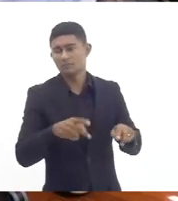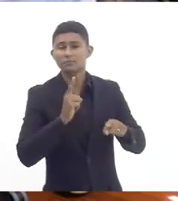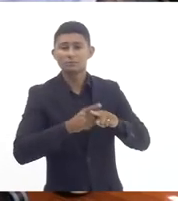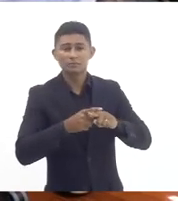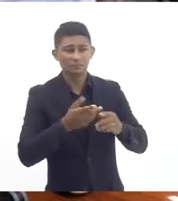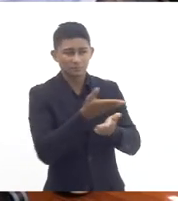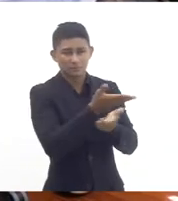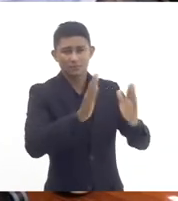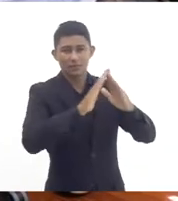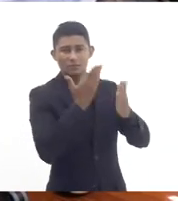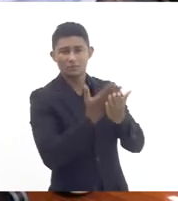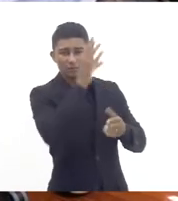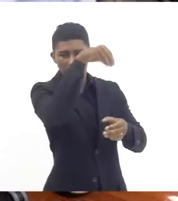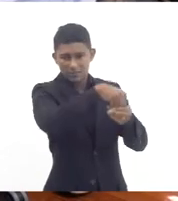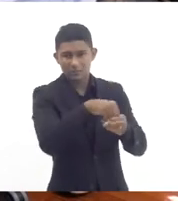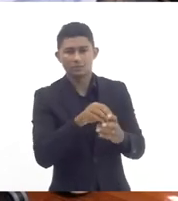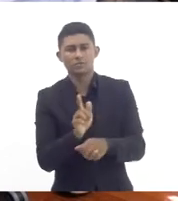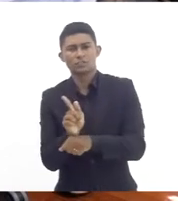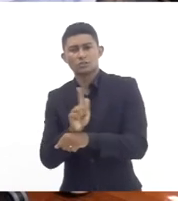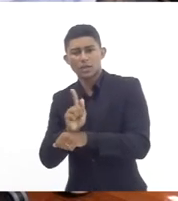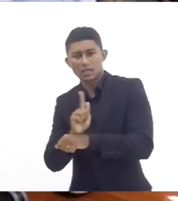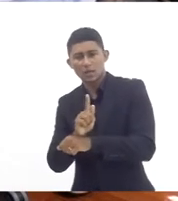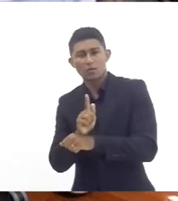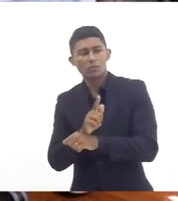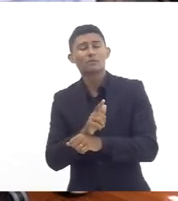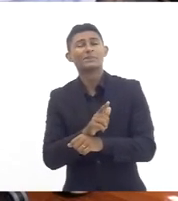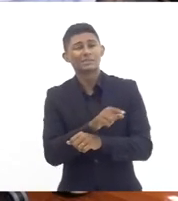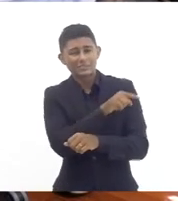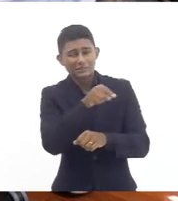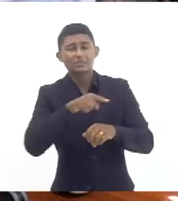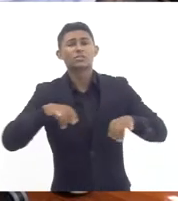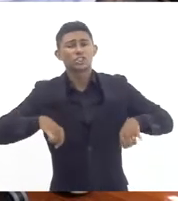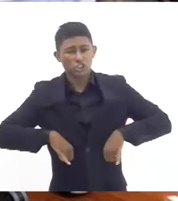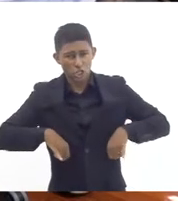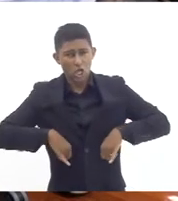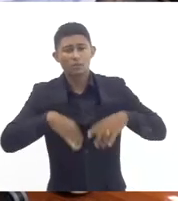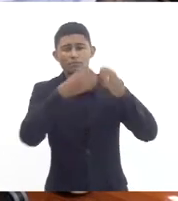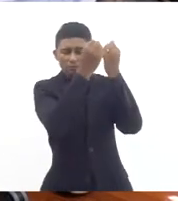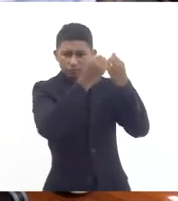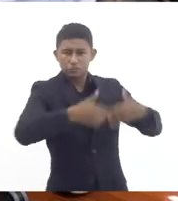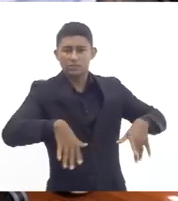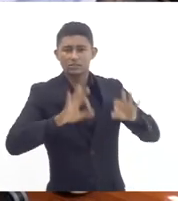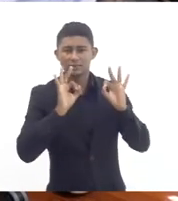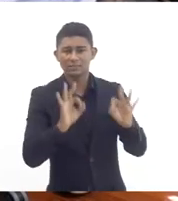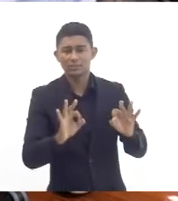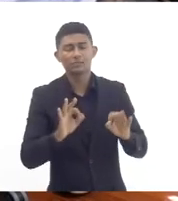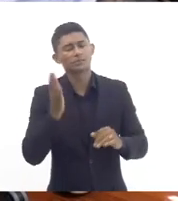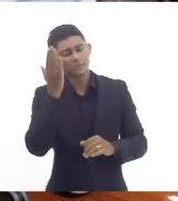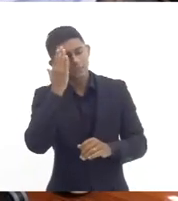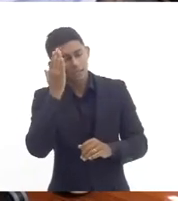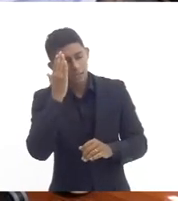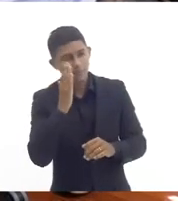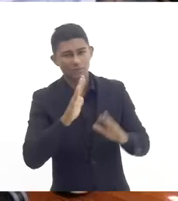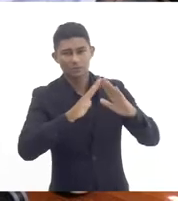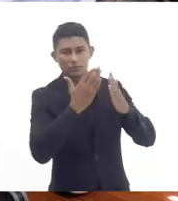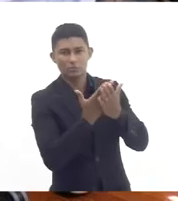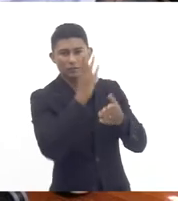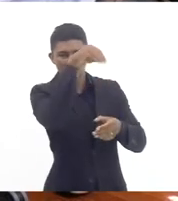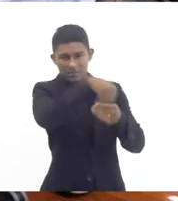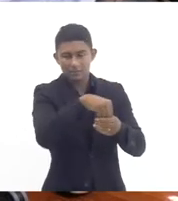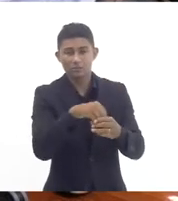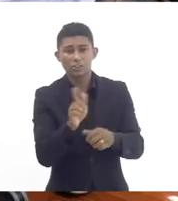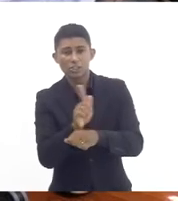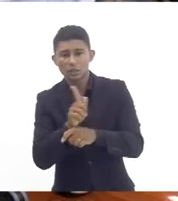gestão das escolas a carência desses profissionais de educação a gente sabe que a gestão ela vai funcionar de forma muito mais